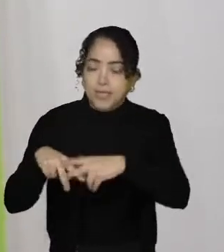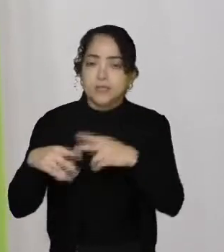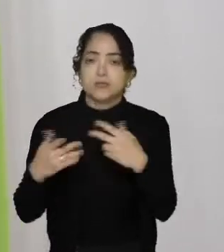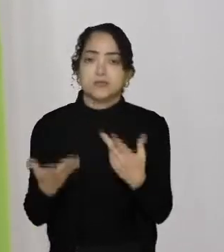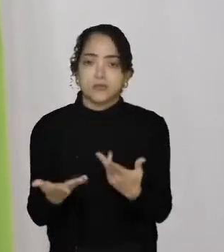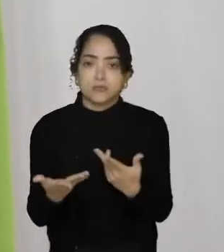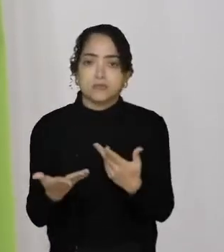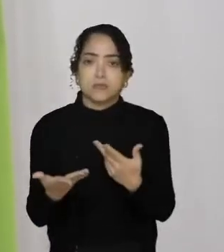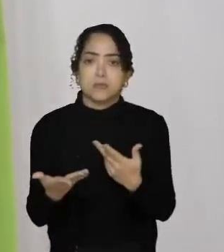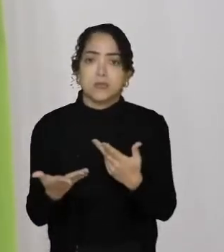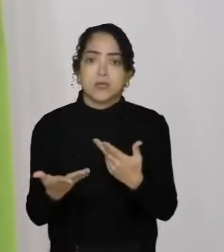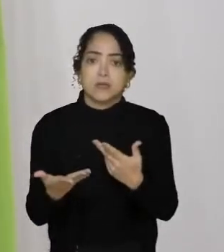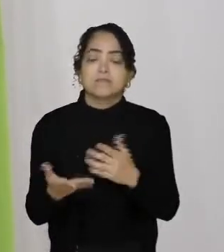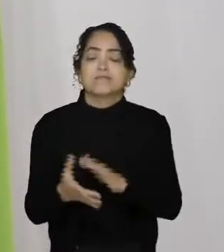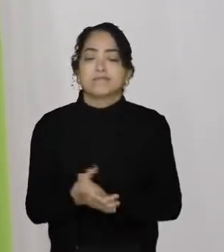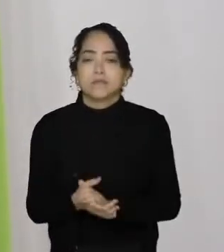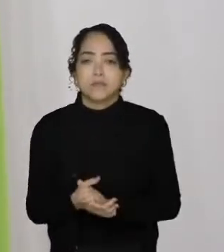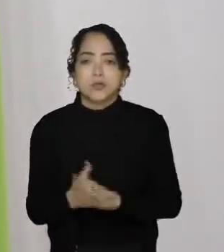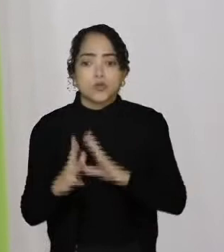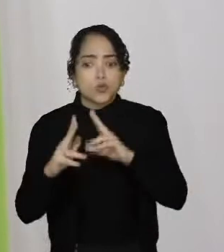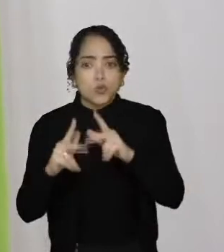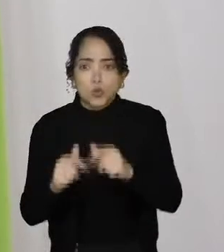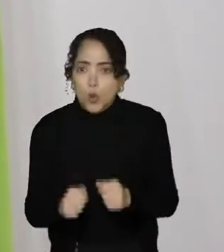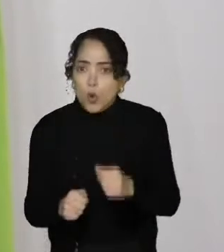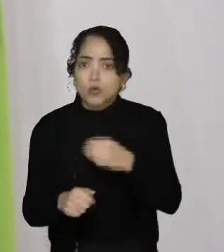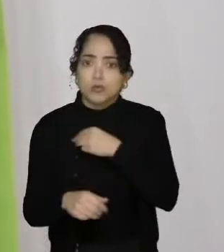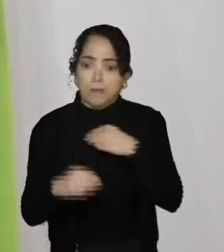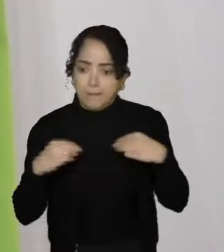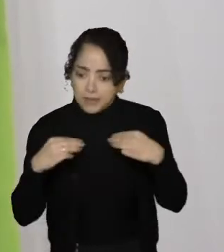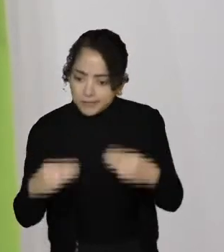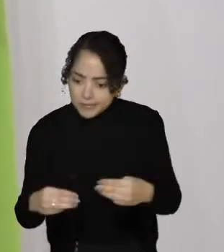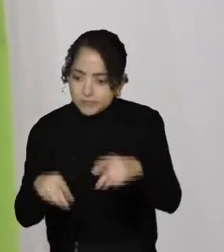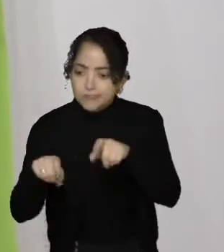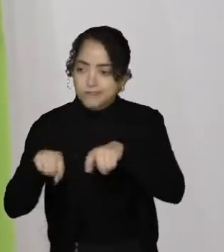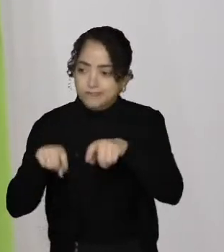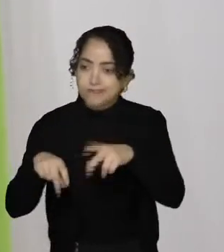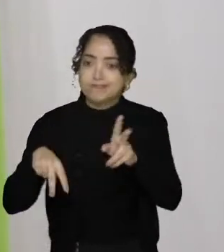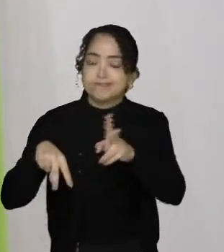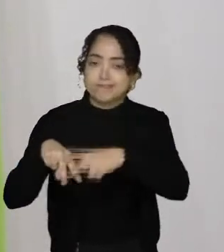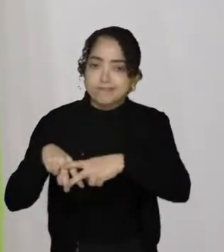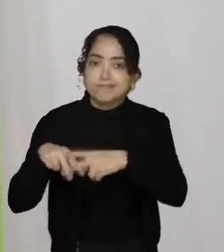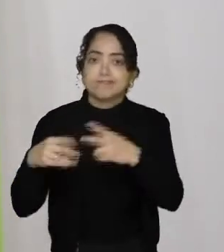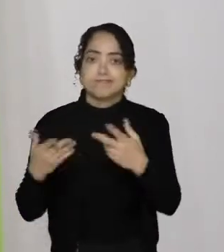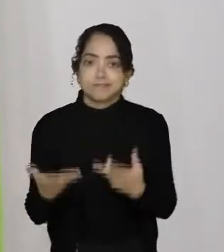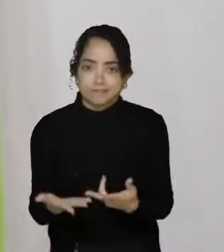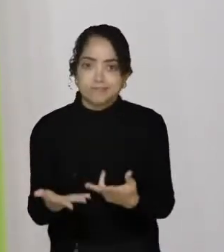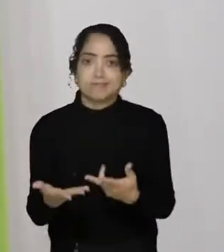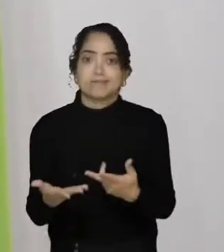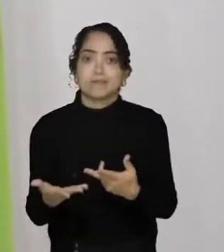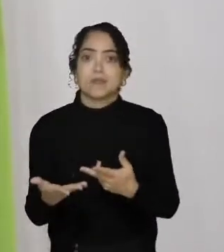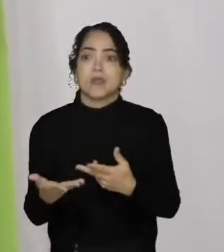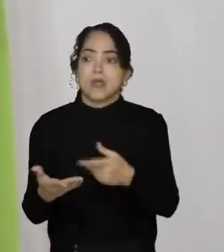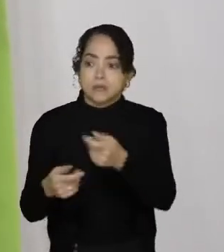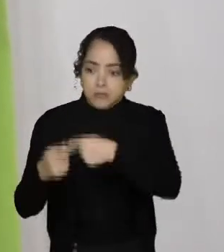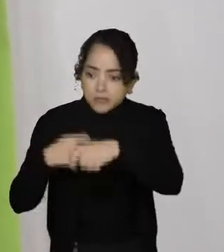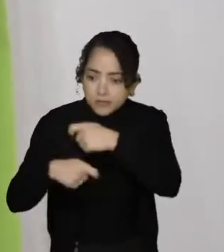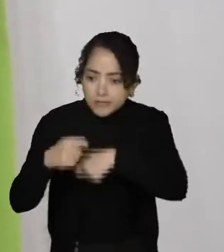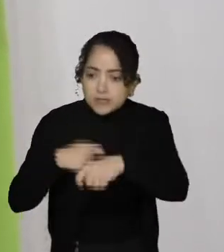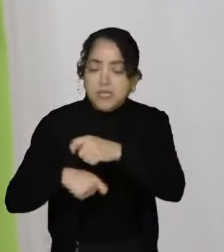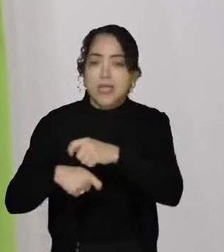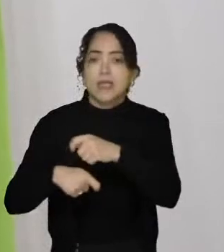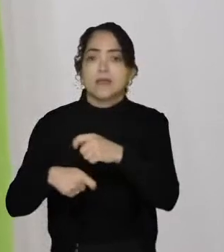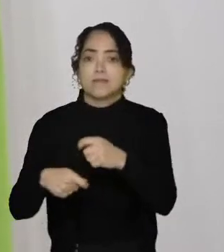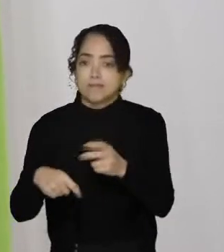Ministro da Casa Civil? Preso. Ministro da Fazenda? Preso. Secretário das Finanças do PT? Preso. Tesoureiro do